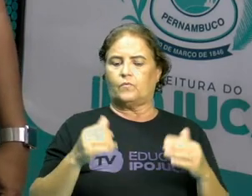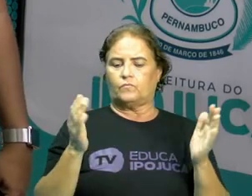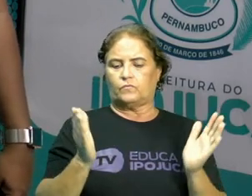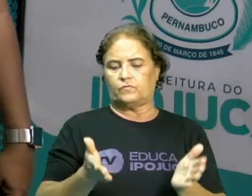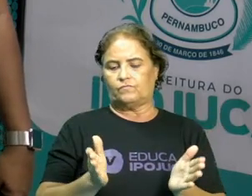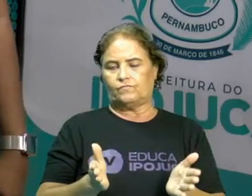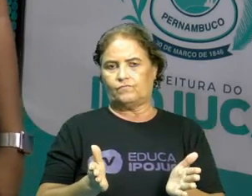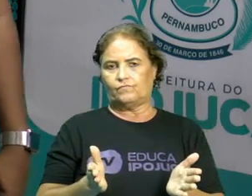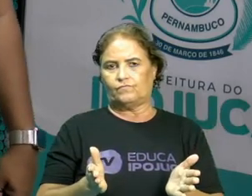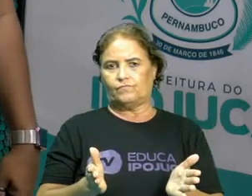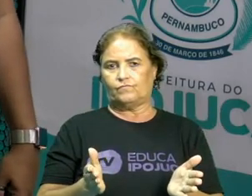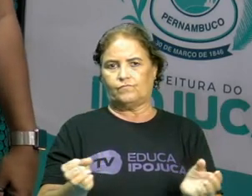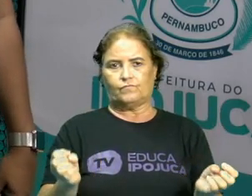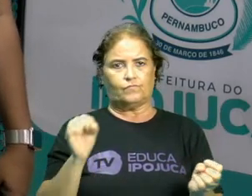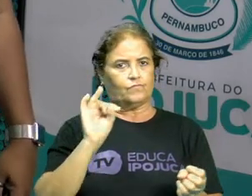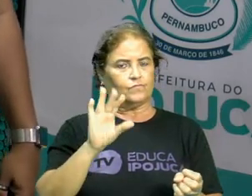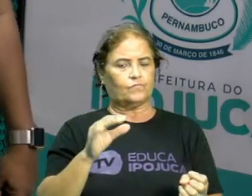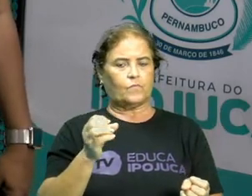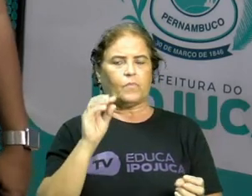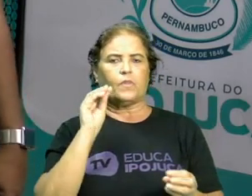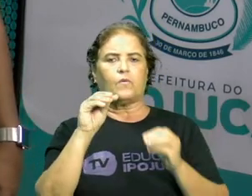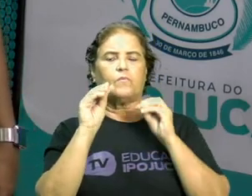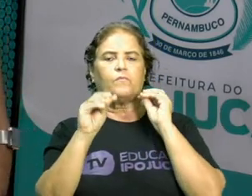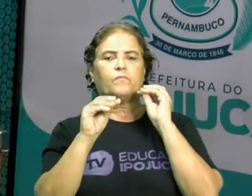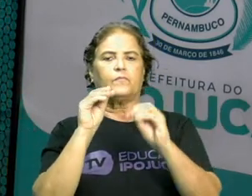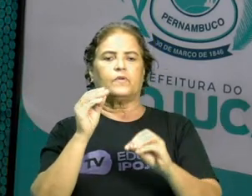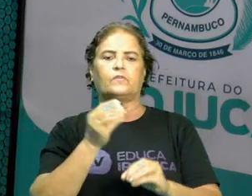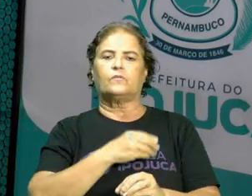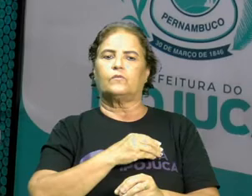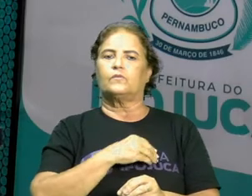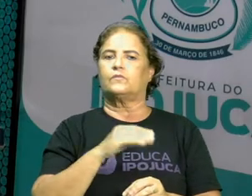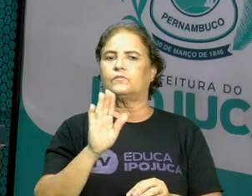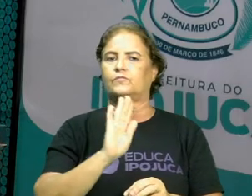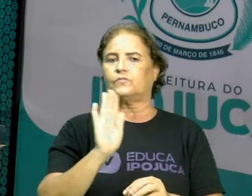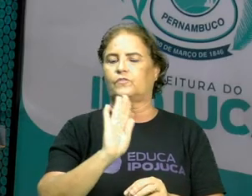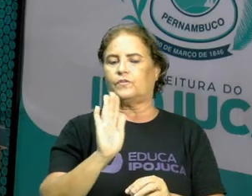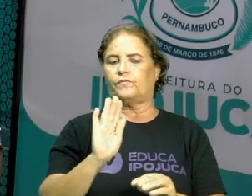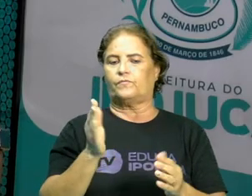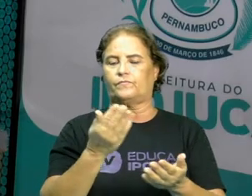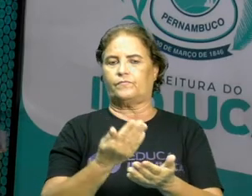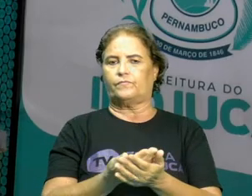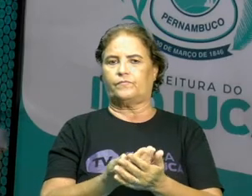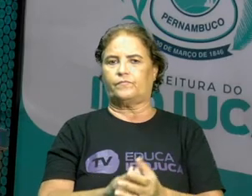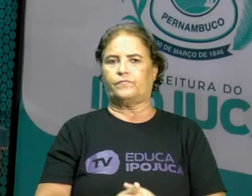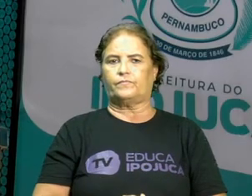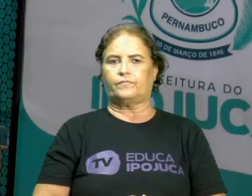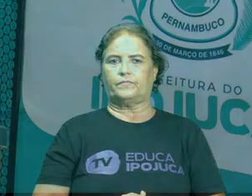por hoje é só. Beijo no coração de vocês. Até a próxima aula.